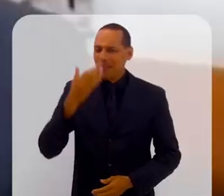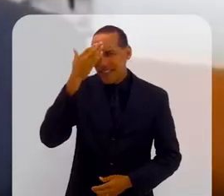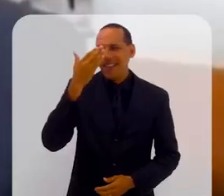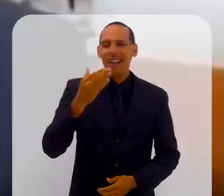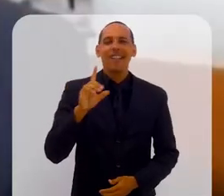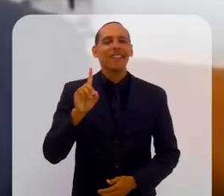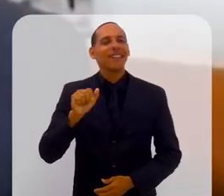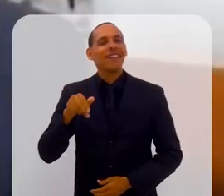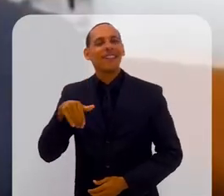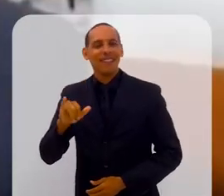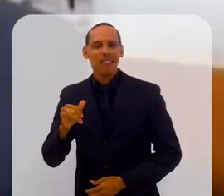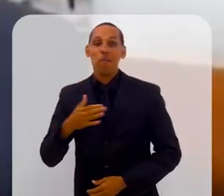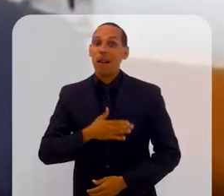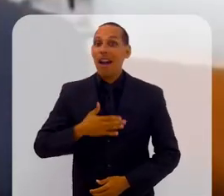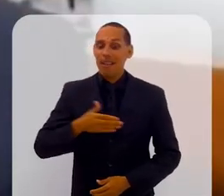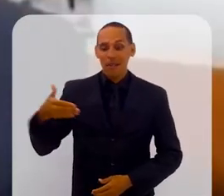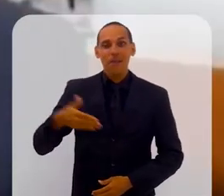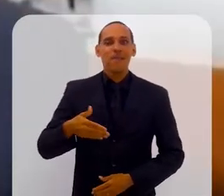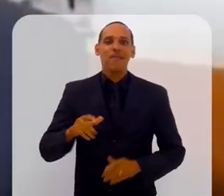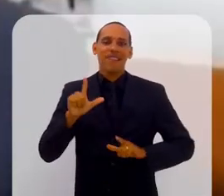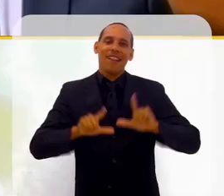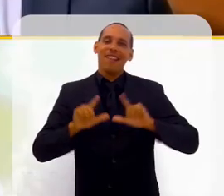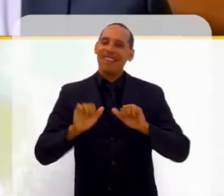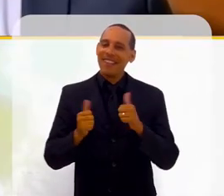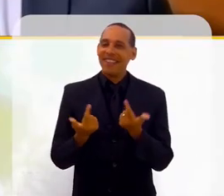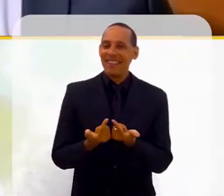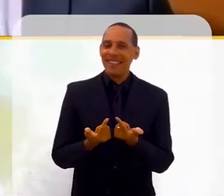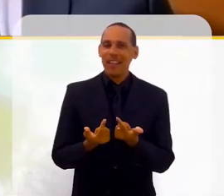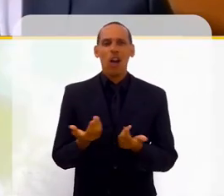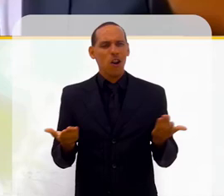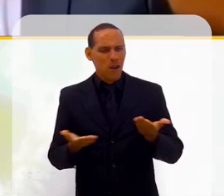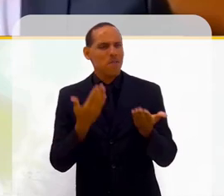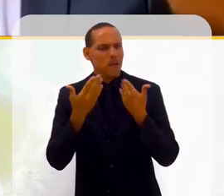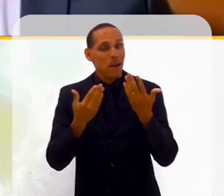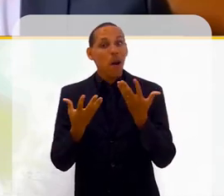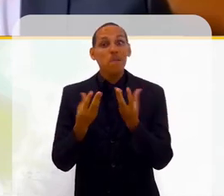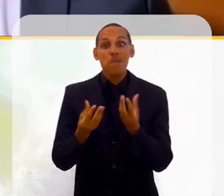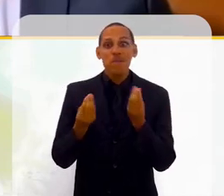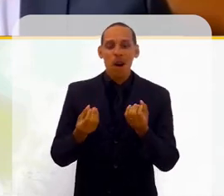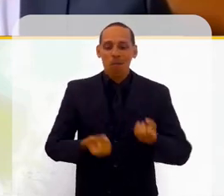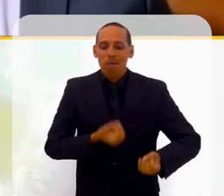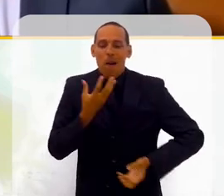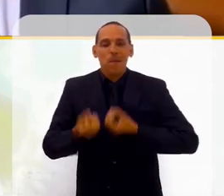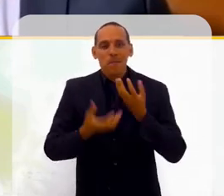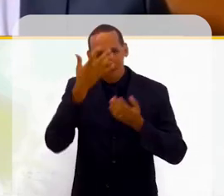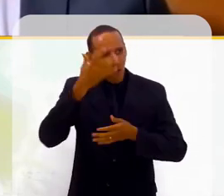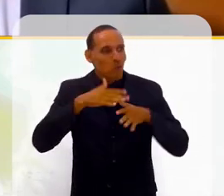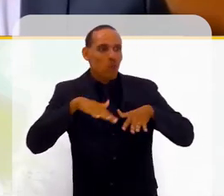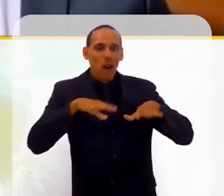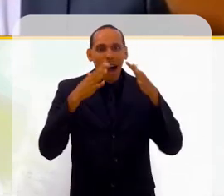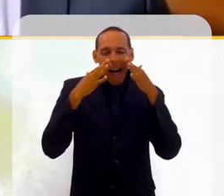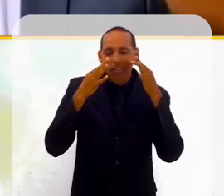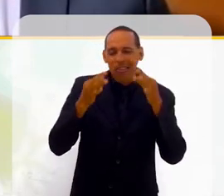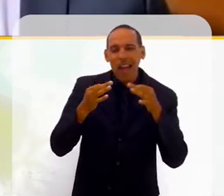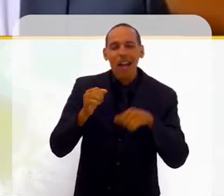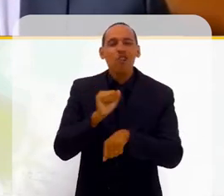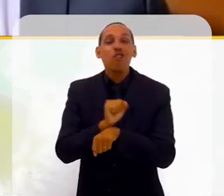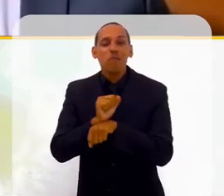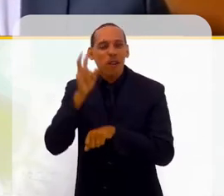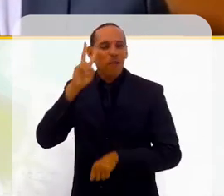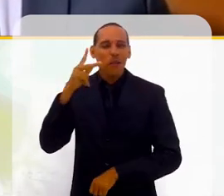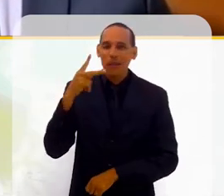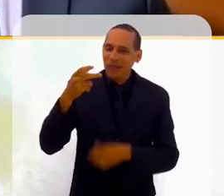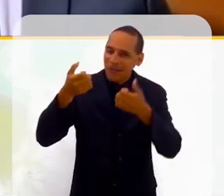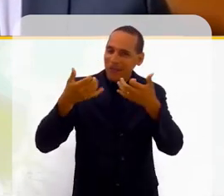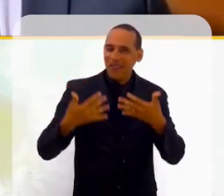Obrigado, Dani. É um prazer estar aqui na TV Alérgico. Vamos conversar bastante e inspirar o público que está em casa aí, esperando ouvir